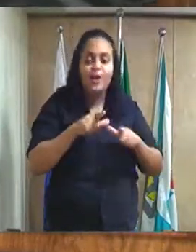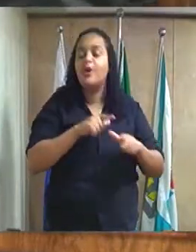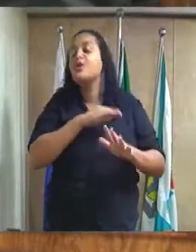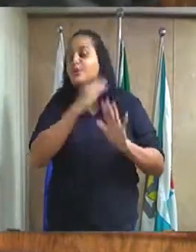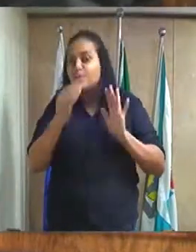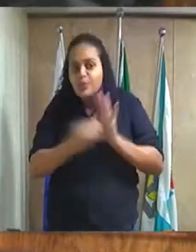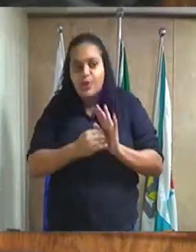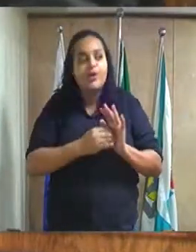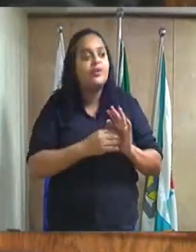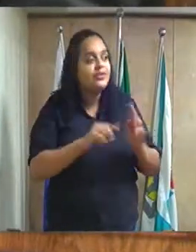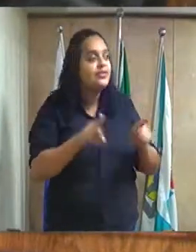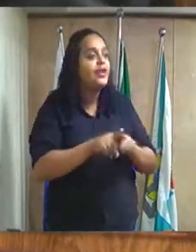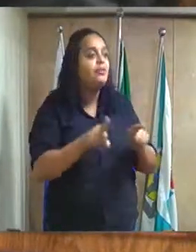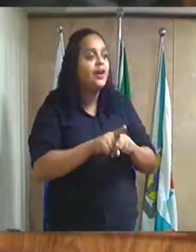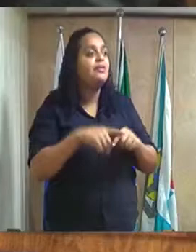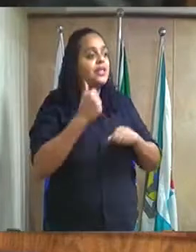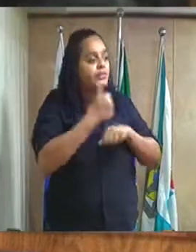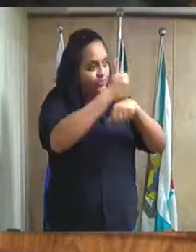com esse título também